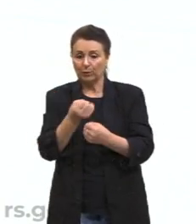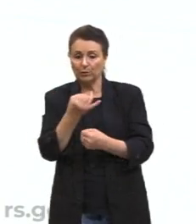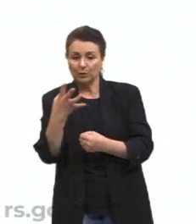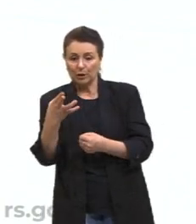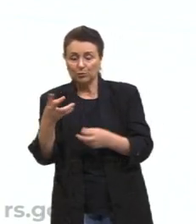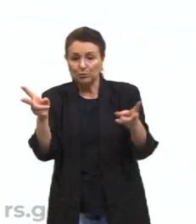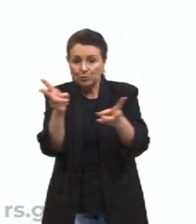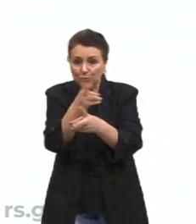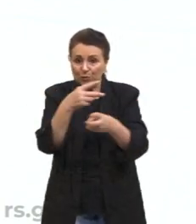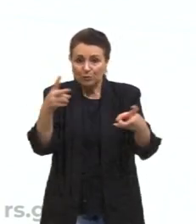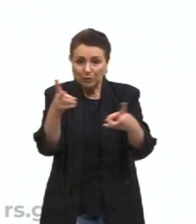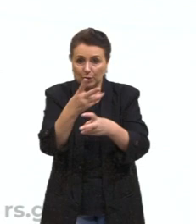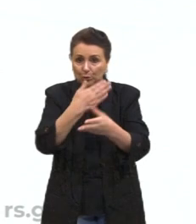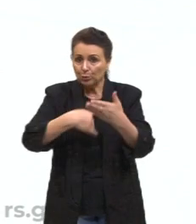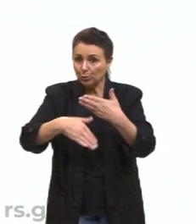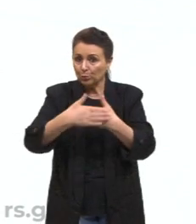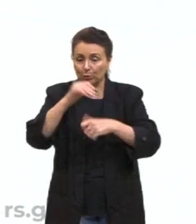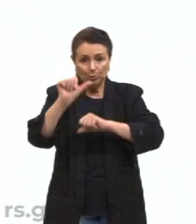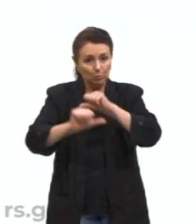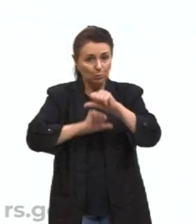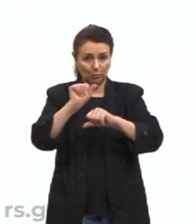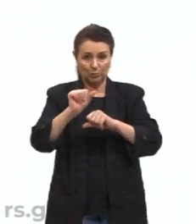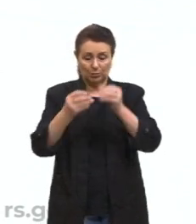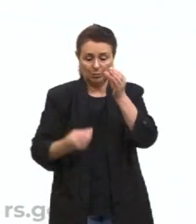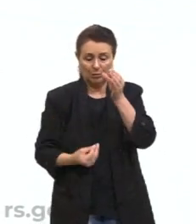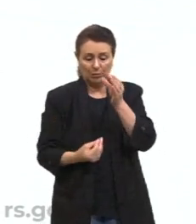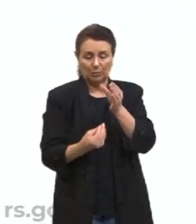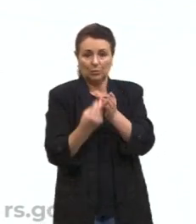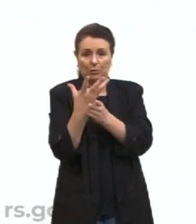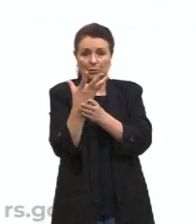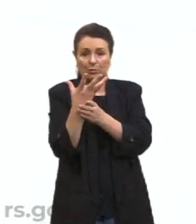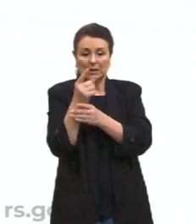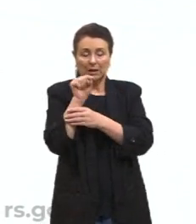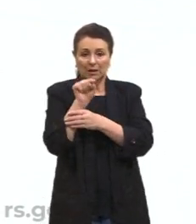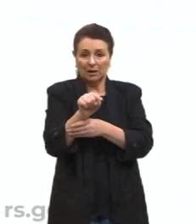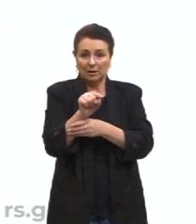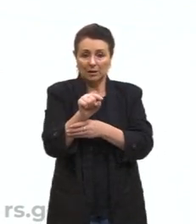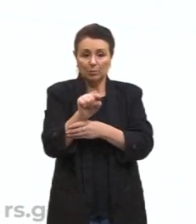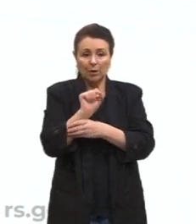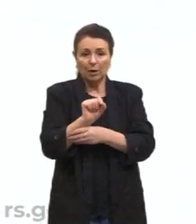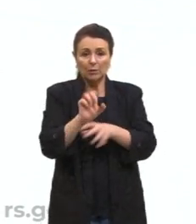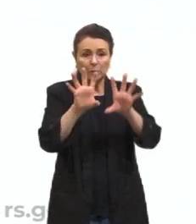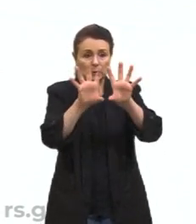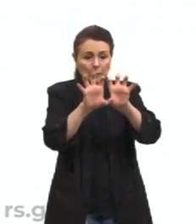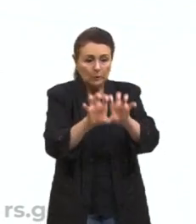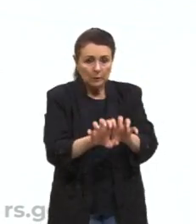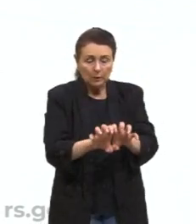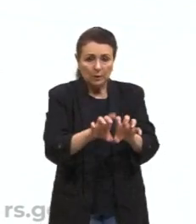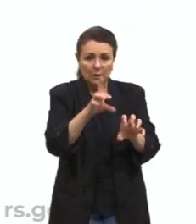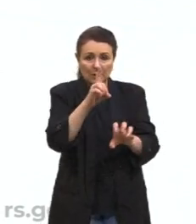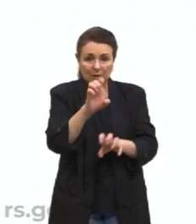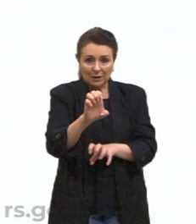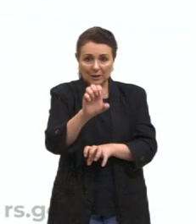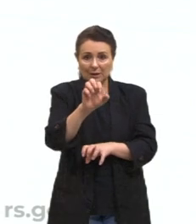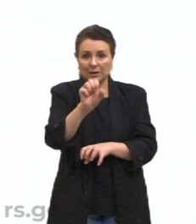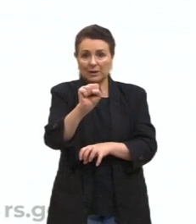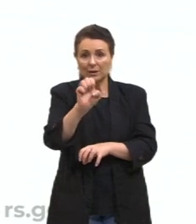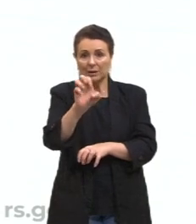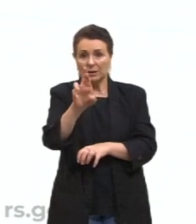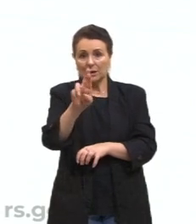ventos, então, você vai produzir, você vai formar um deserto. Naturalmente, já seria um local,